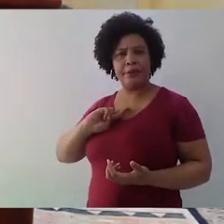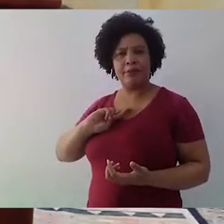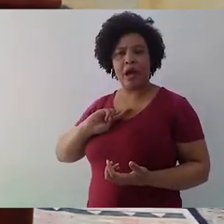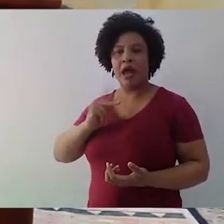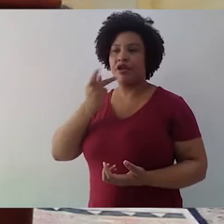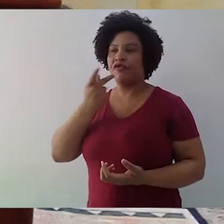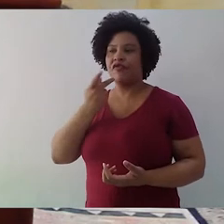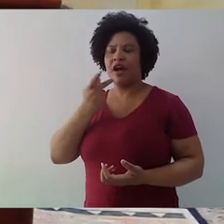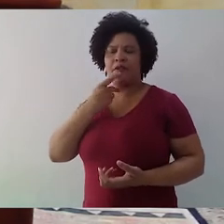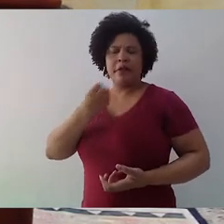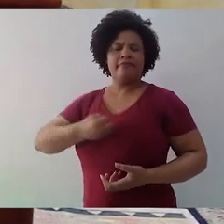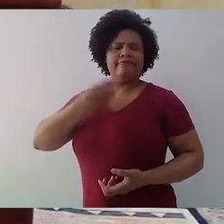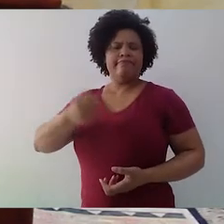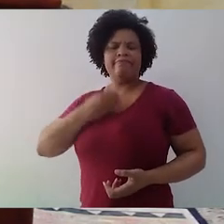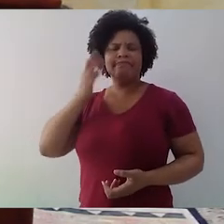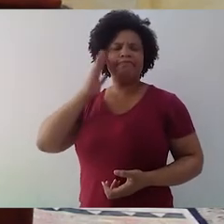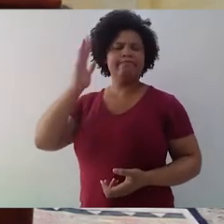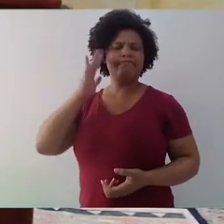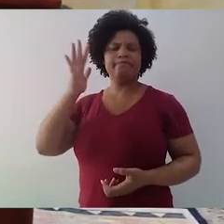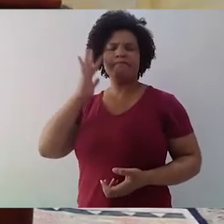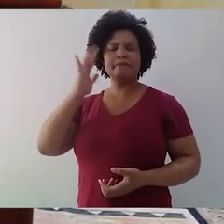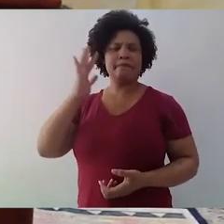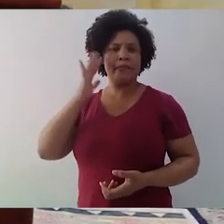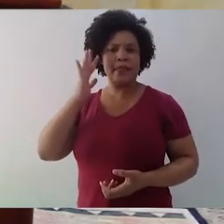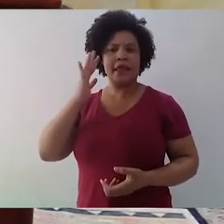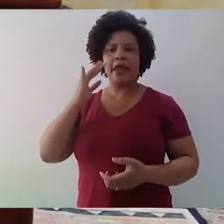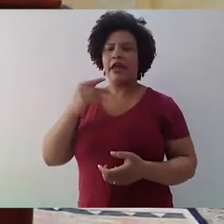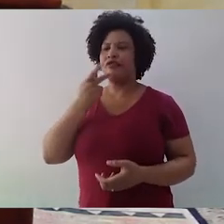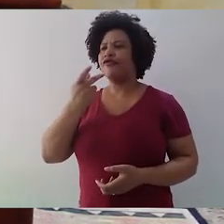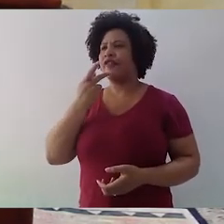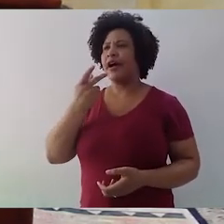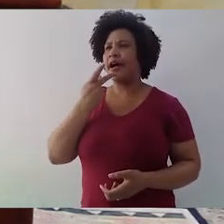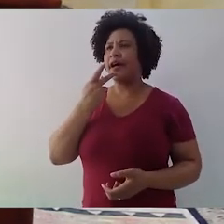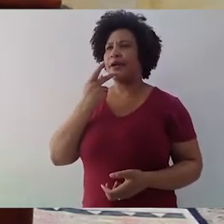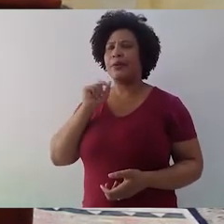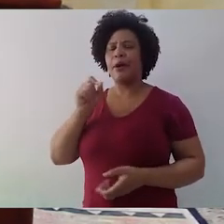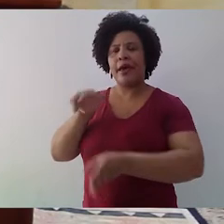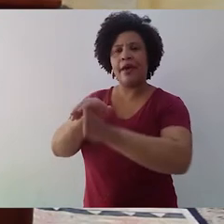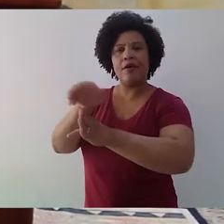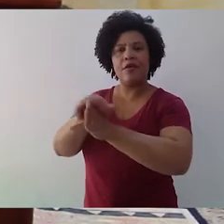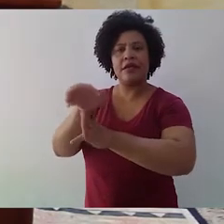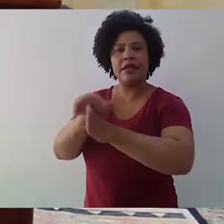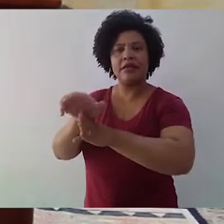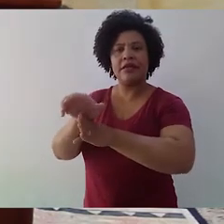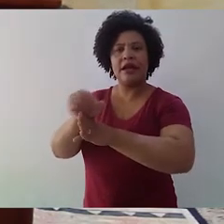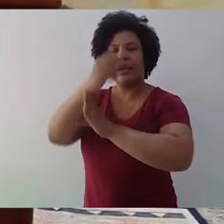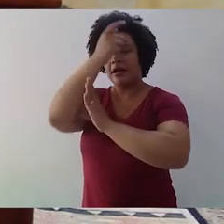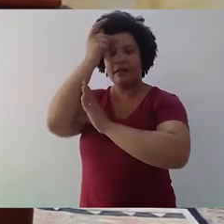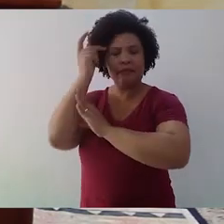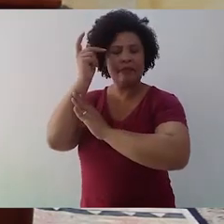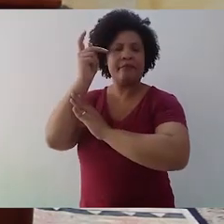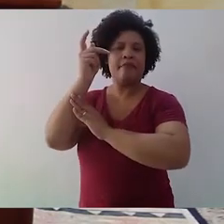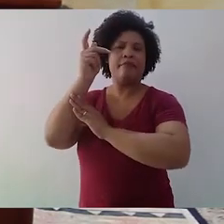expressar os meus pensamentos, eu falo para orientar outras pessoas numa